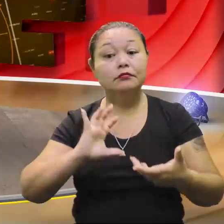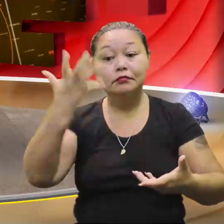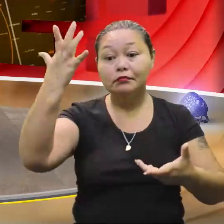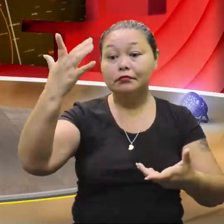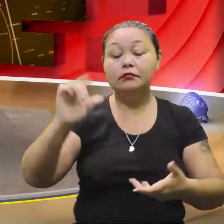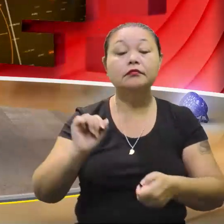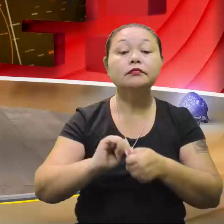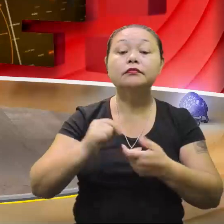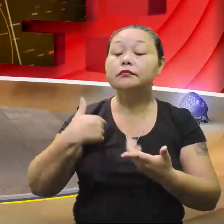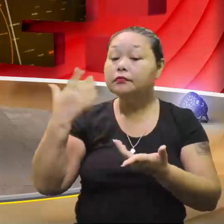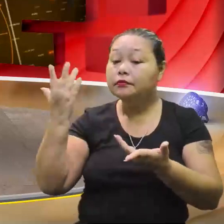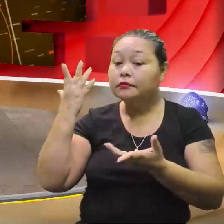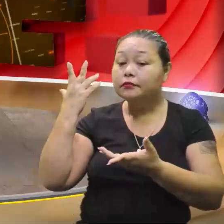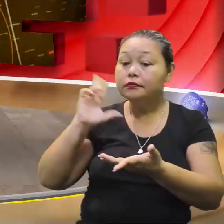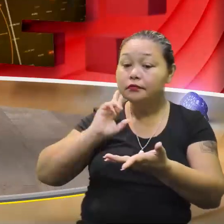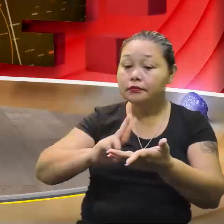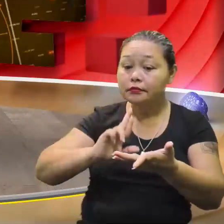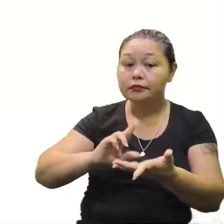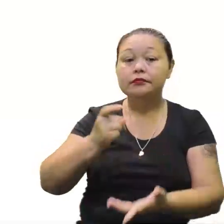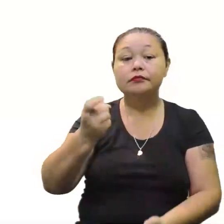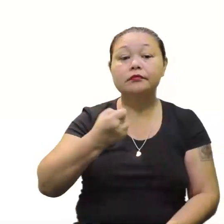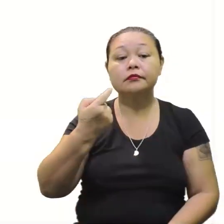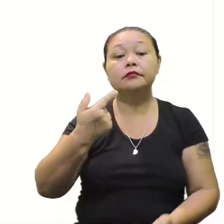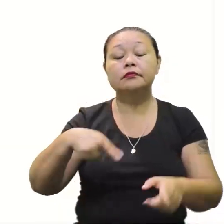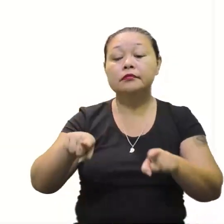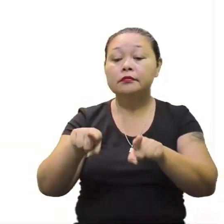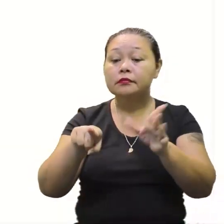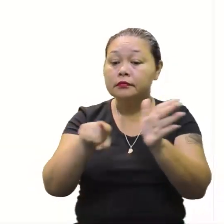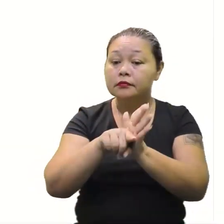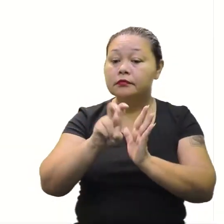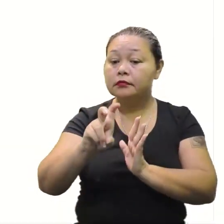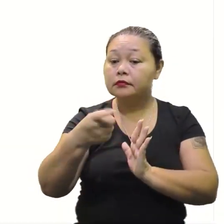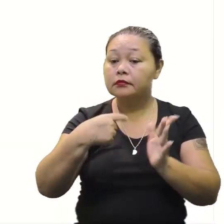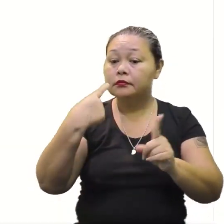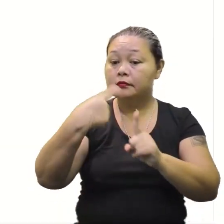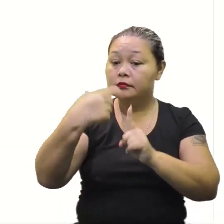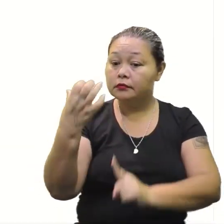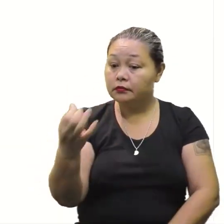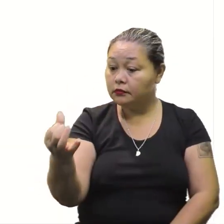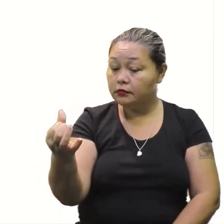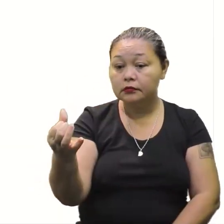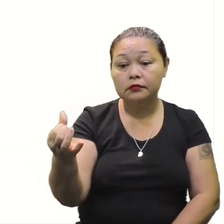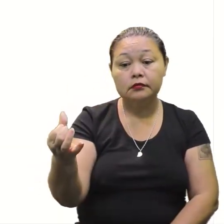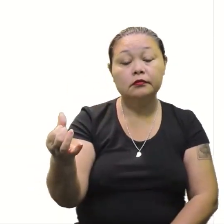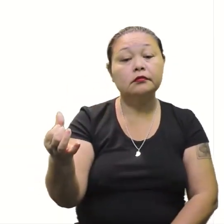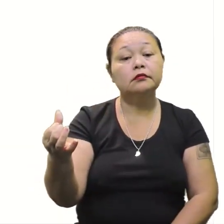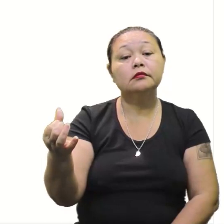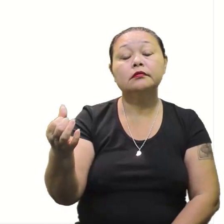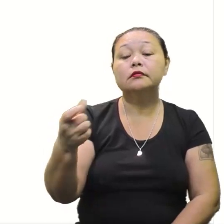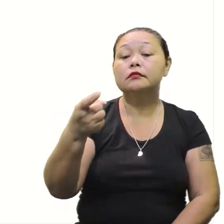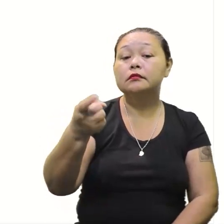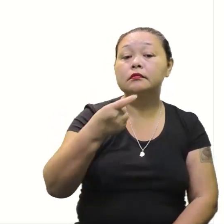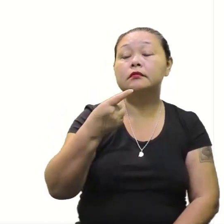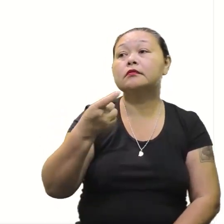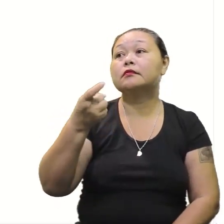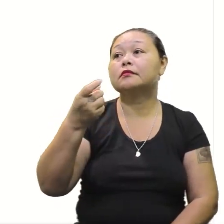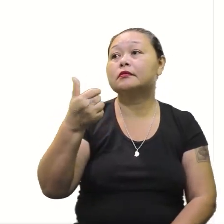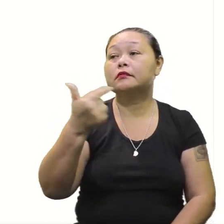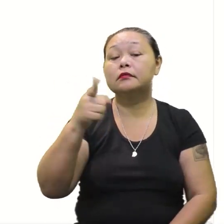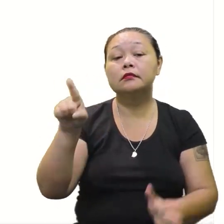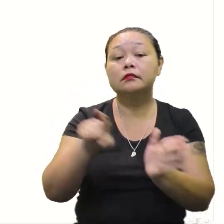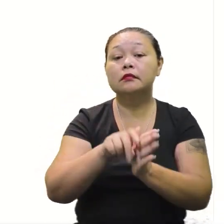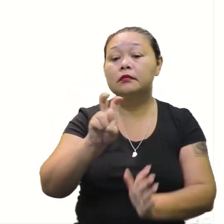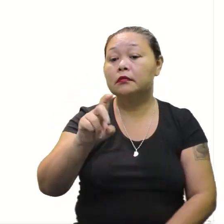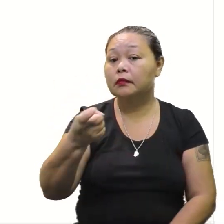resolver essa aqui agora, então? Vamos. X ao quadrado menos 5X mais 6. Vamos ver. X ao quadrado menos 5X mais